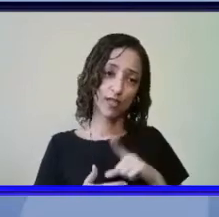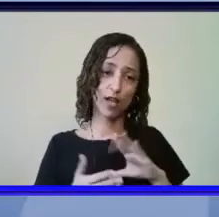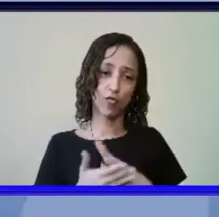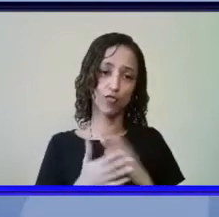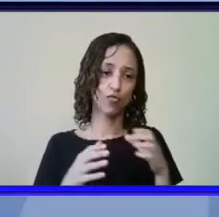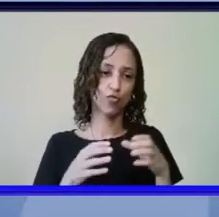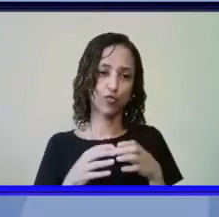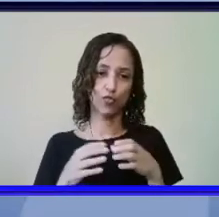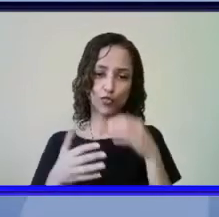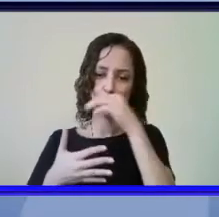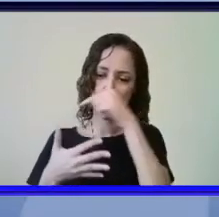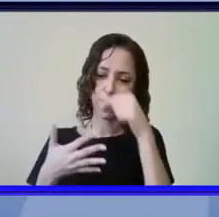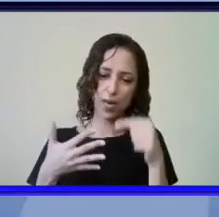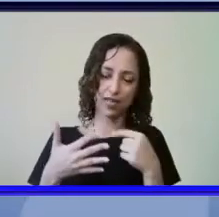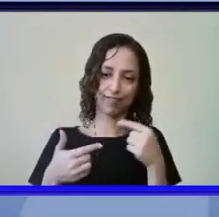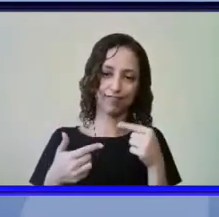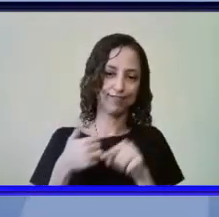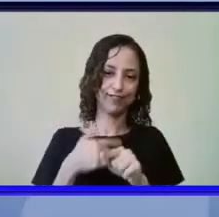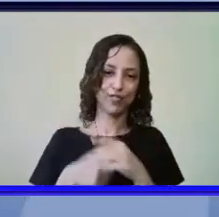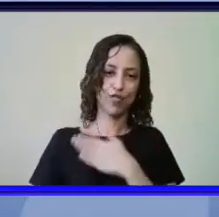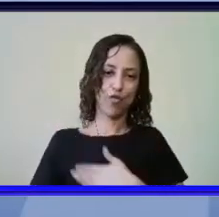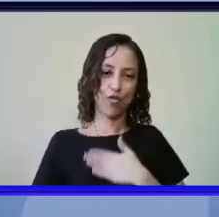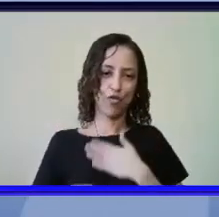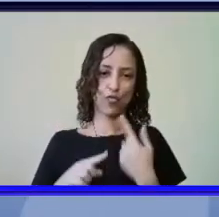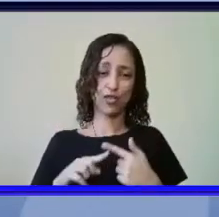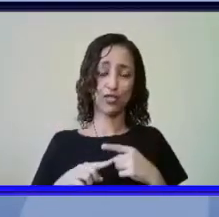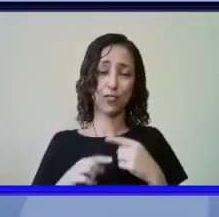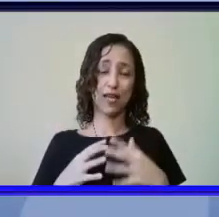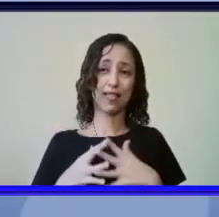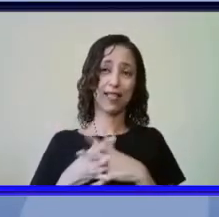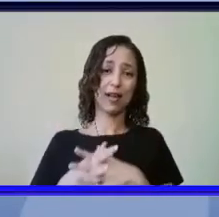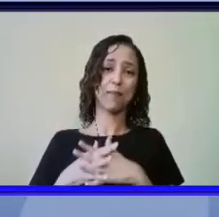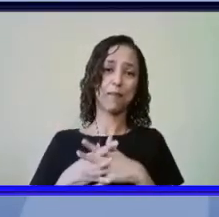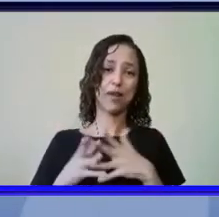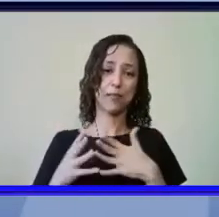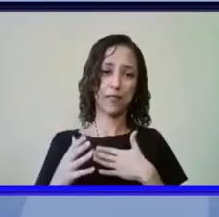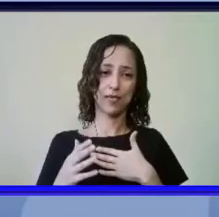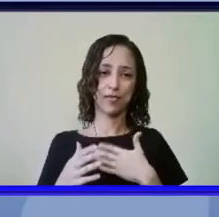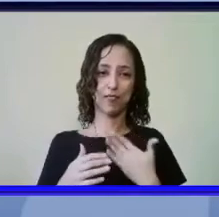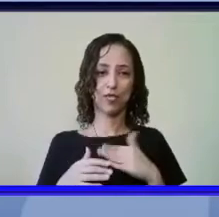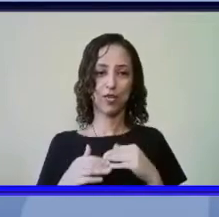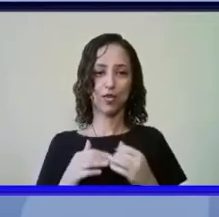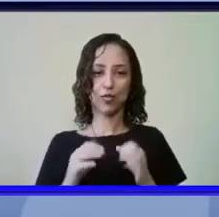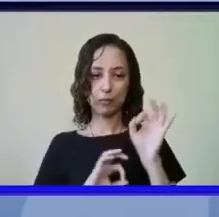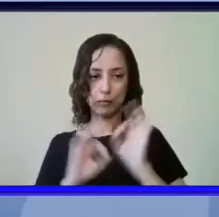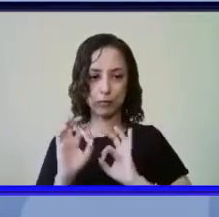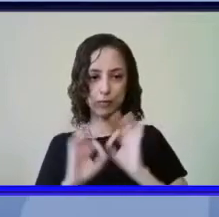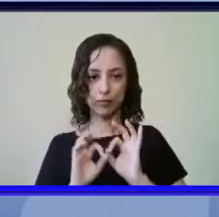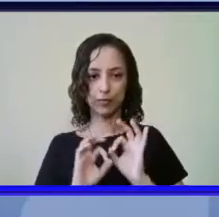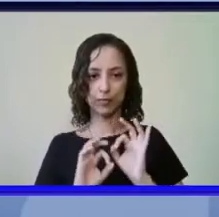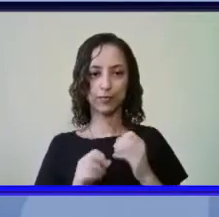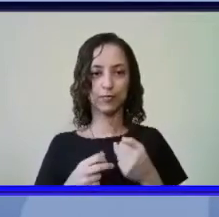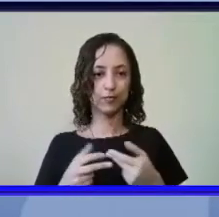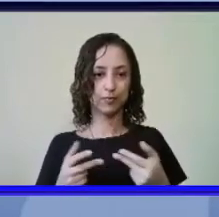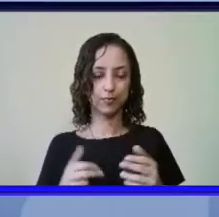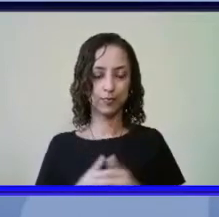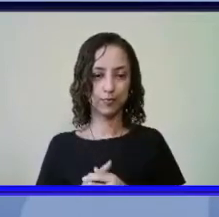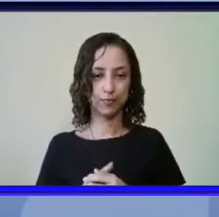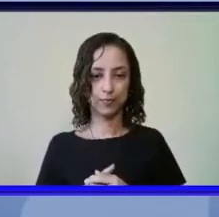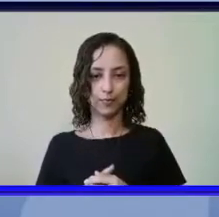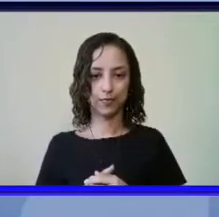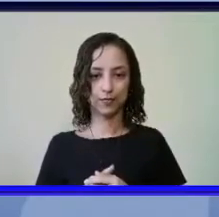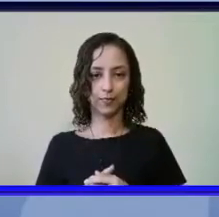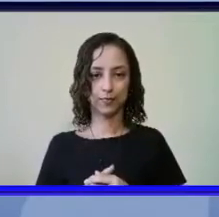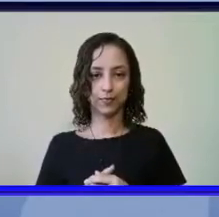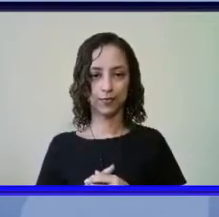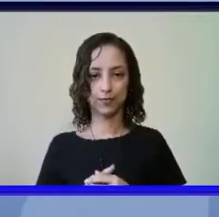grupos que eu não gosto porque só atrapalha a minha vida quando eu estou triando material mas veja bem